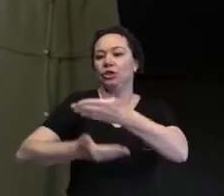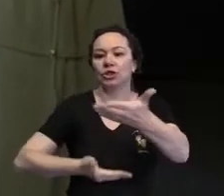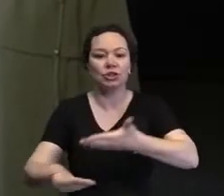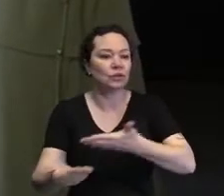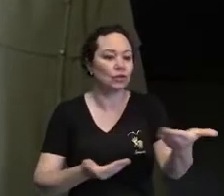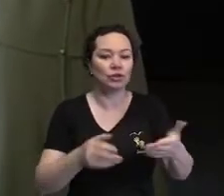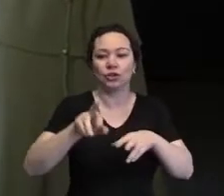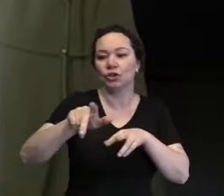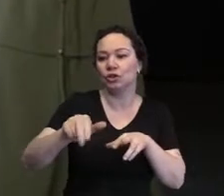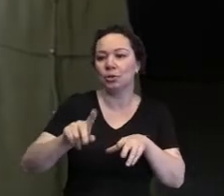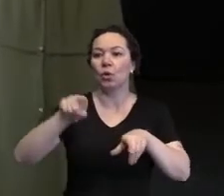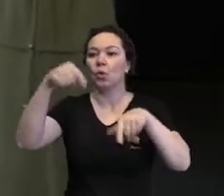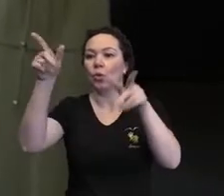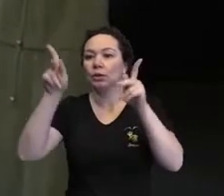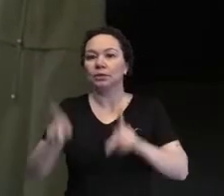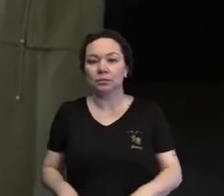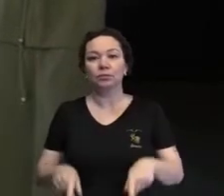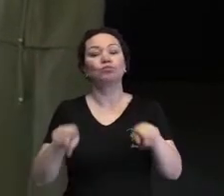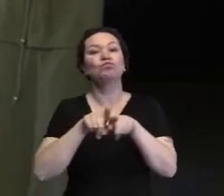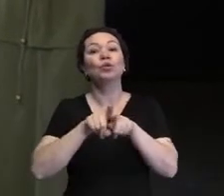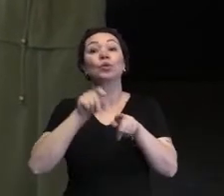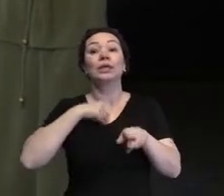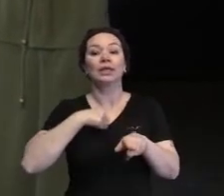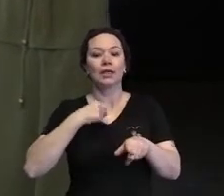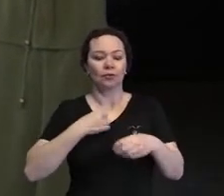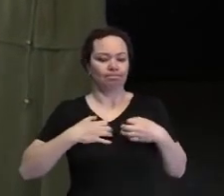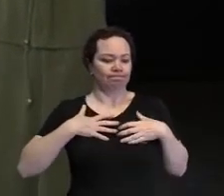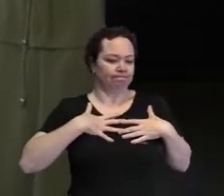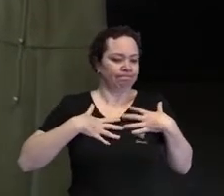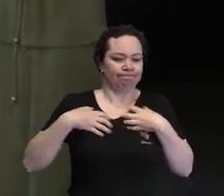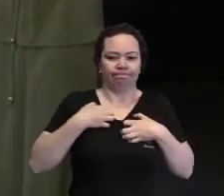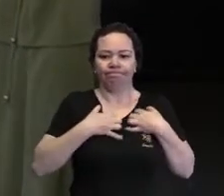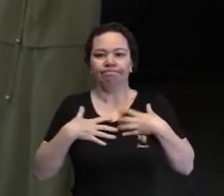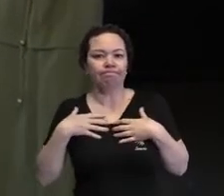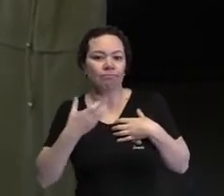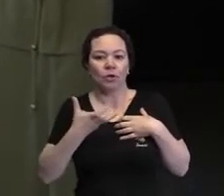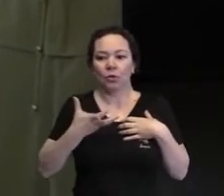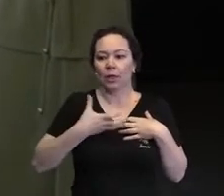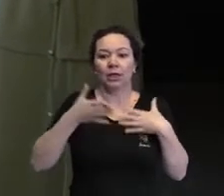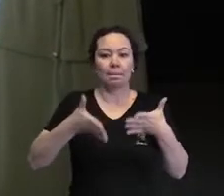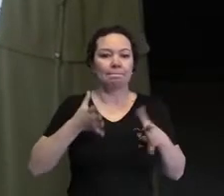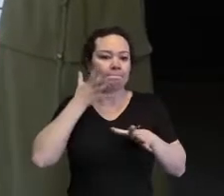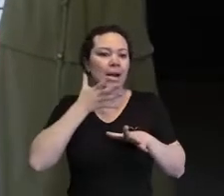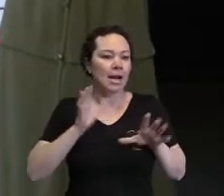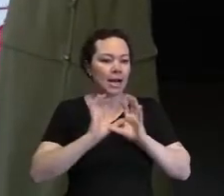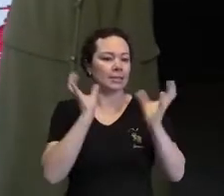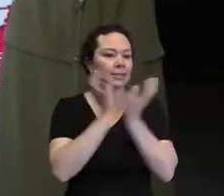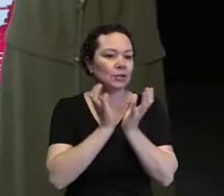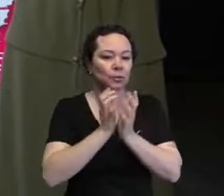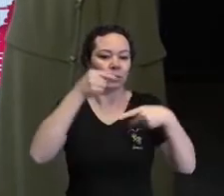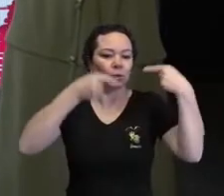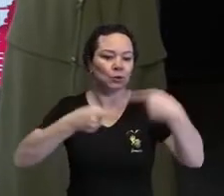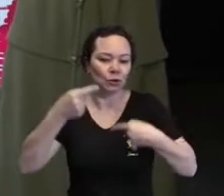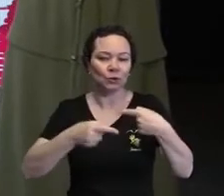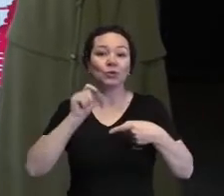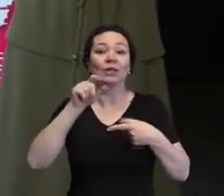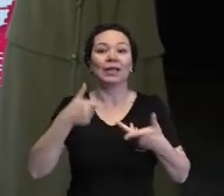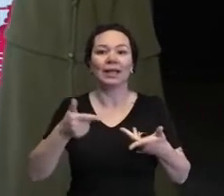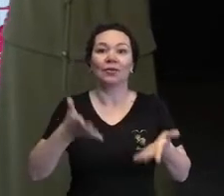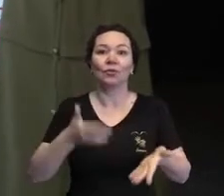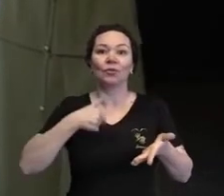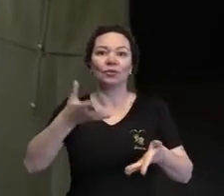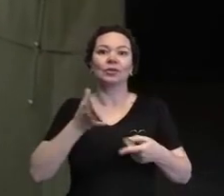igual para igual, com outros irmãos, o que eu estava sentindo. Então, o objetivo aqui hoje é a gente trazer luz para esses sentimentos.